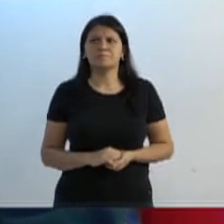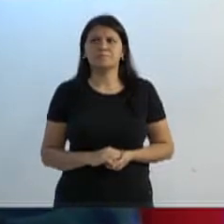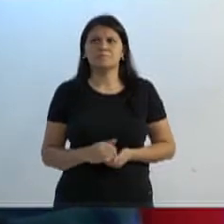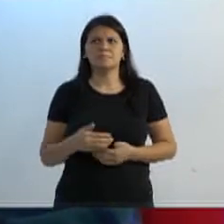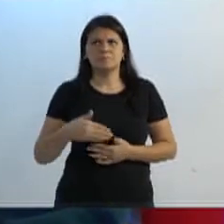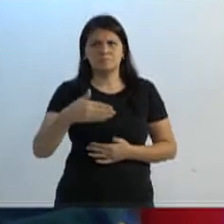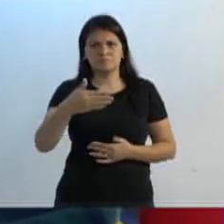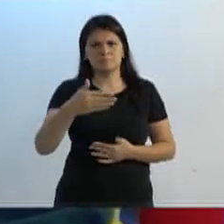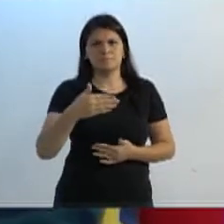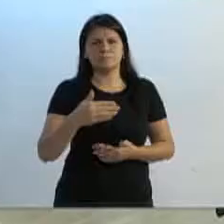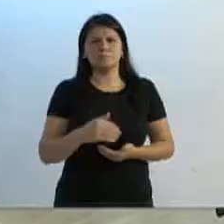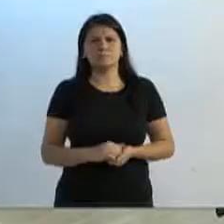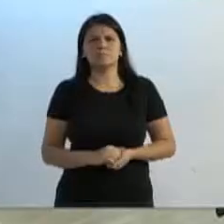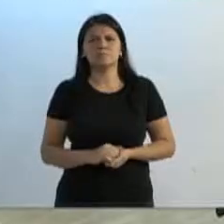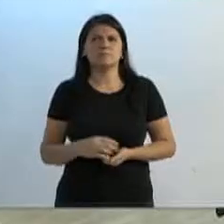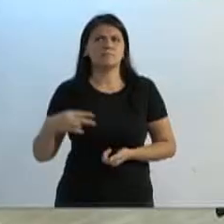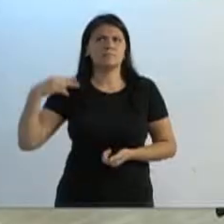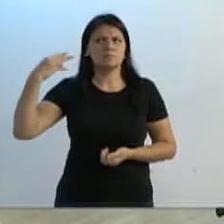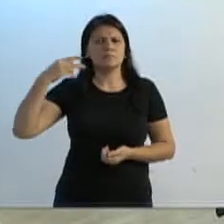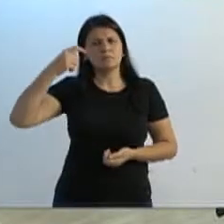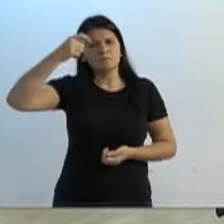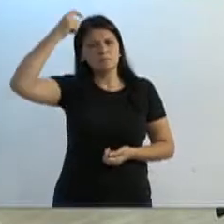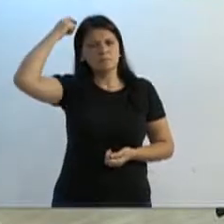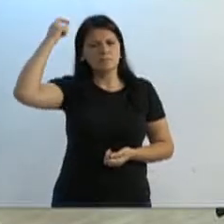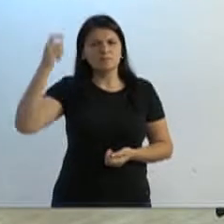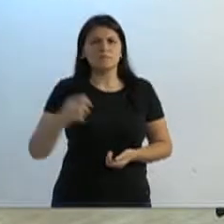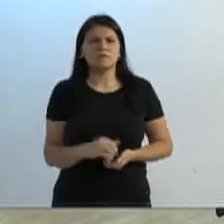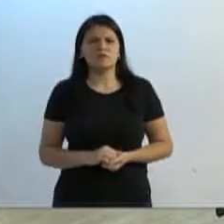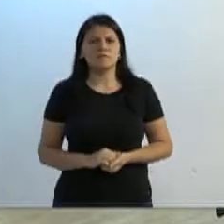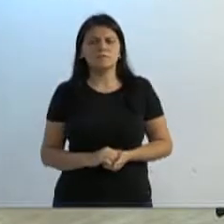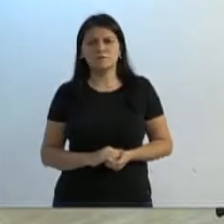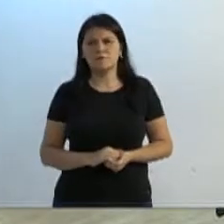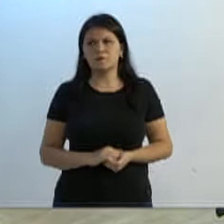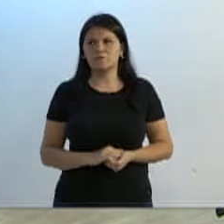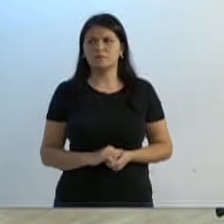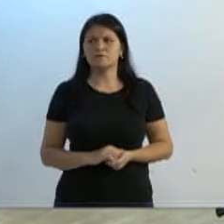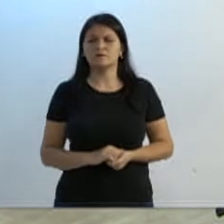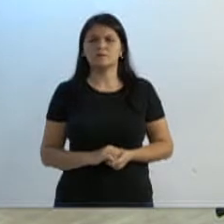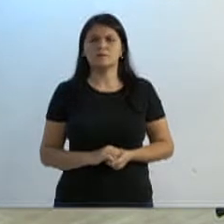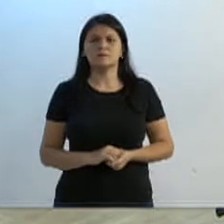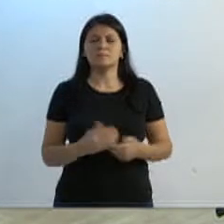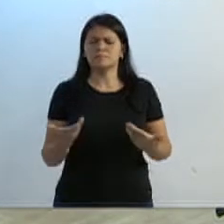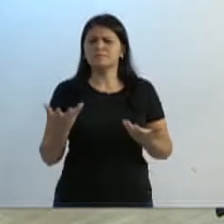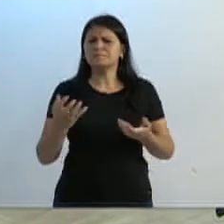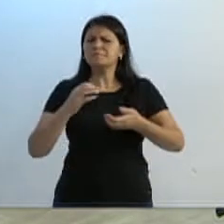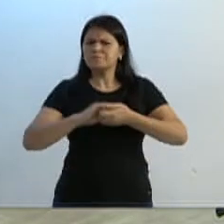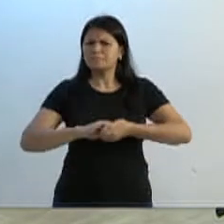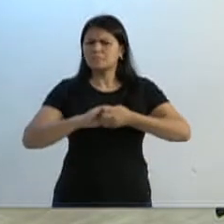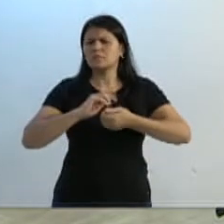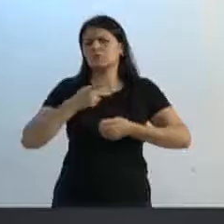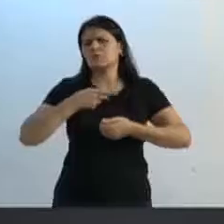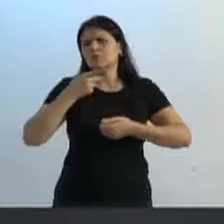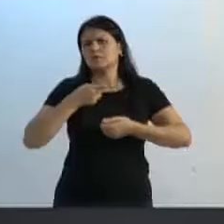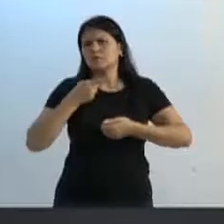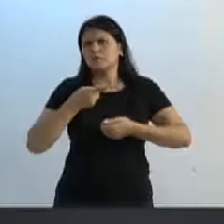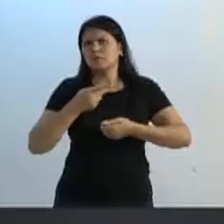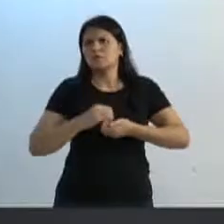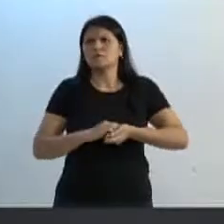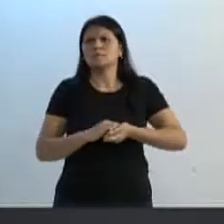Uma parte, vereador Adriano Pereira. Vereador Ito, quero cumprimentá-lo pelo pronunciamento. E no que tange a sua fala com relação